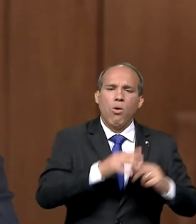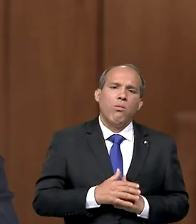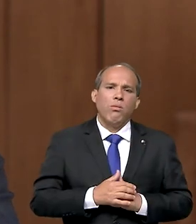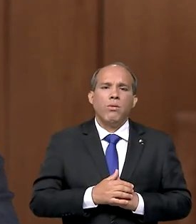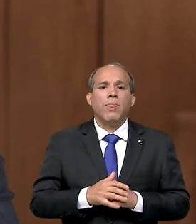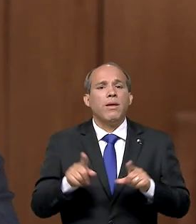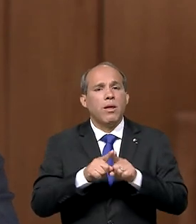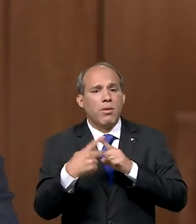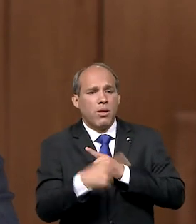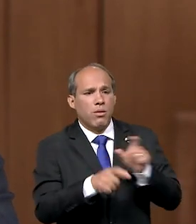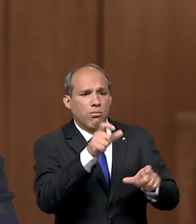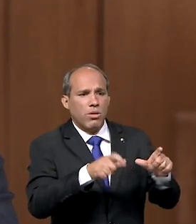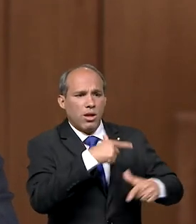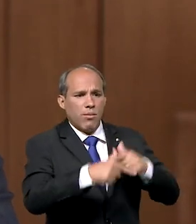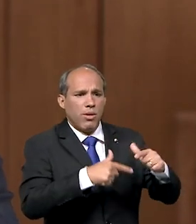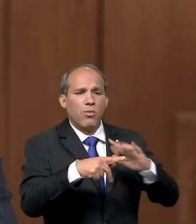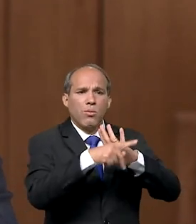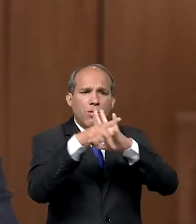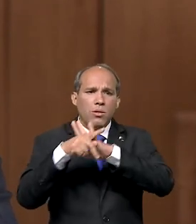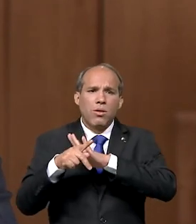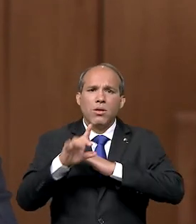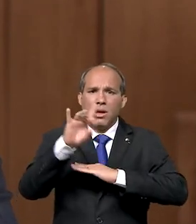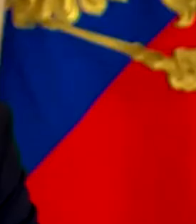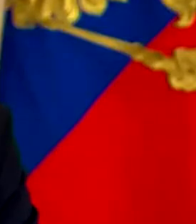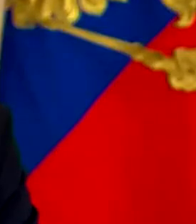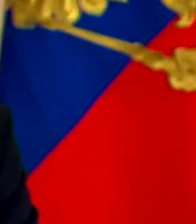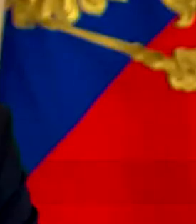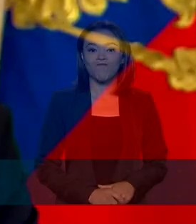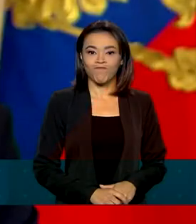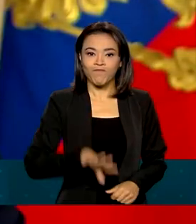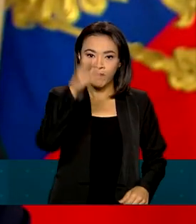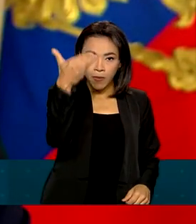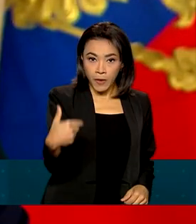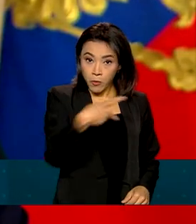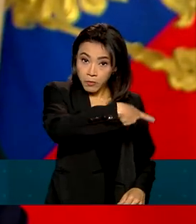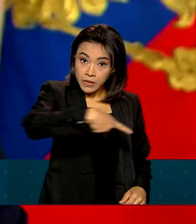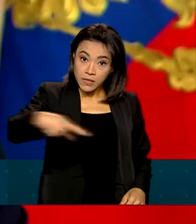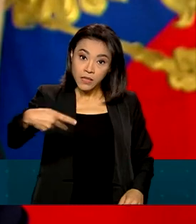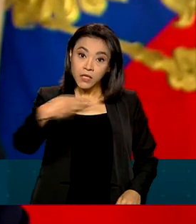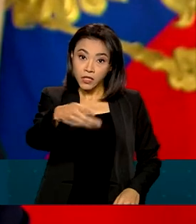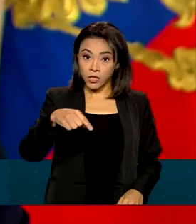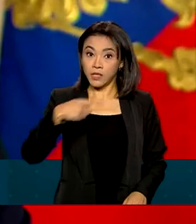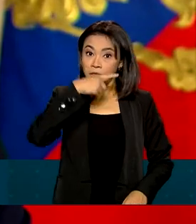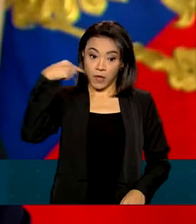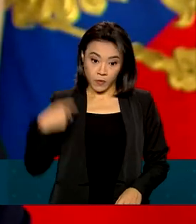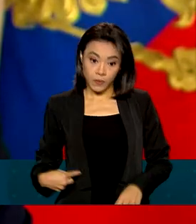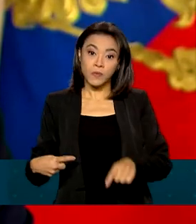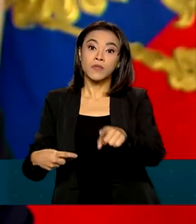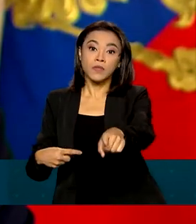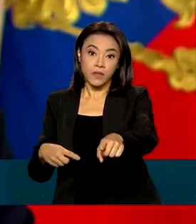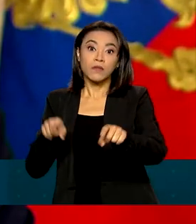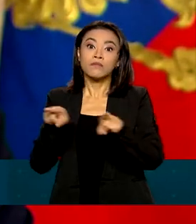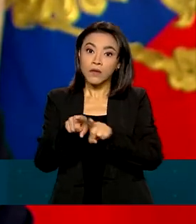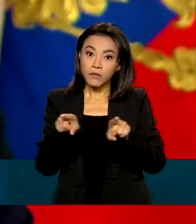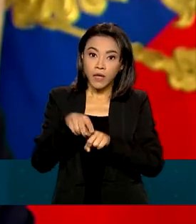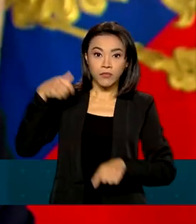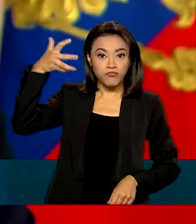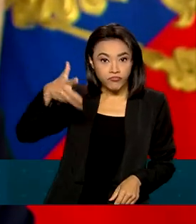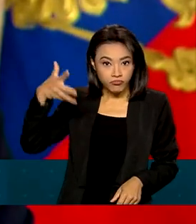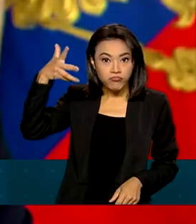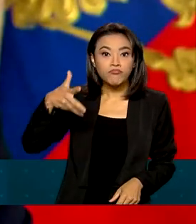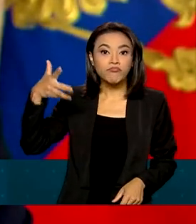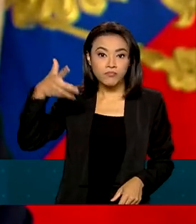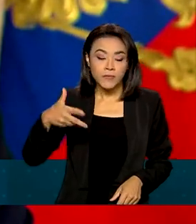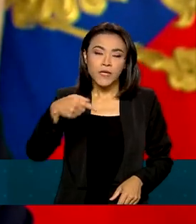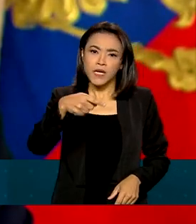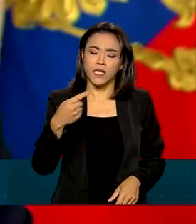inclusive para os trabalhadores de nossos países. O presidente da Rússia, Vladimir Putin, também discursou. Disse que,